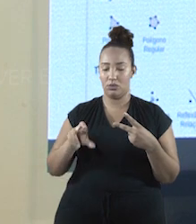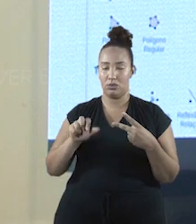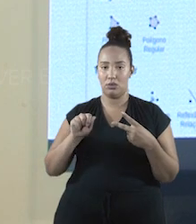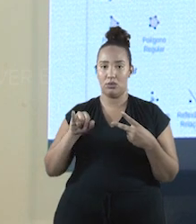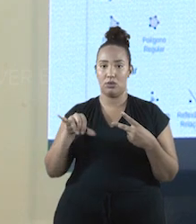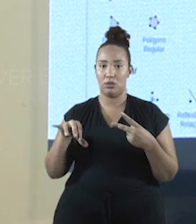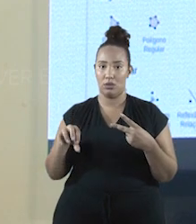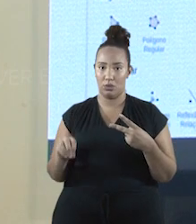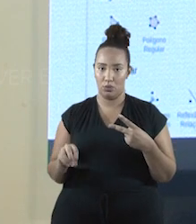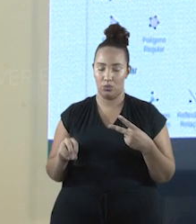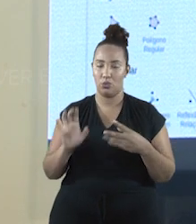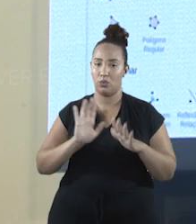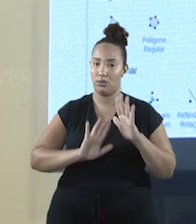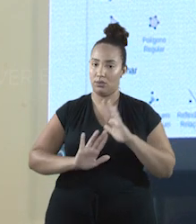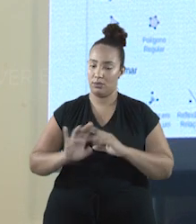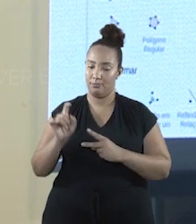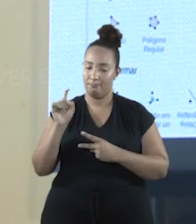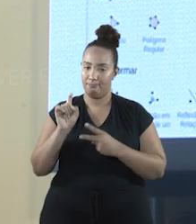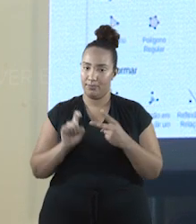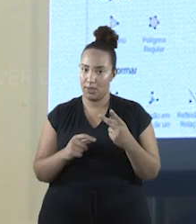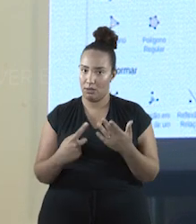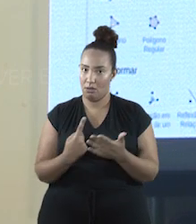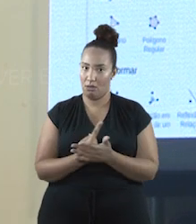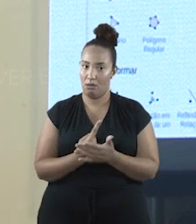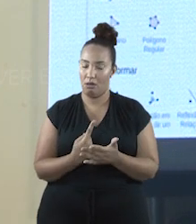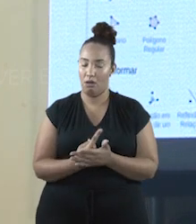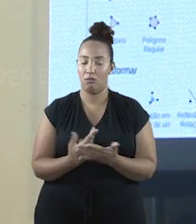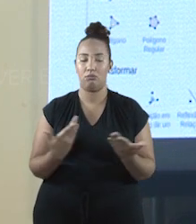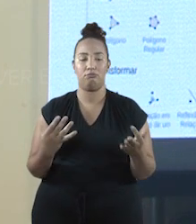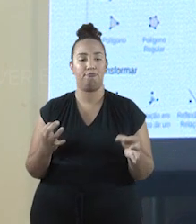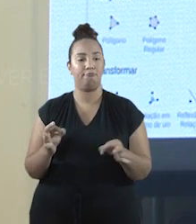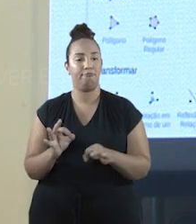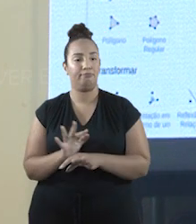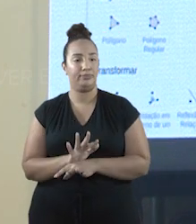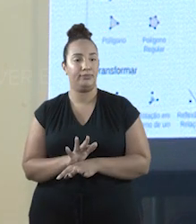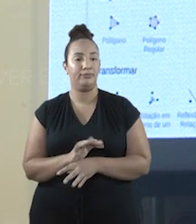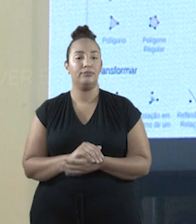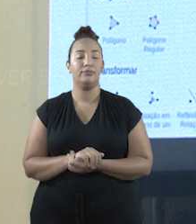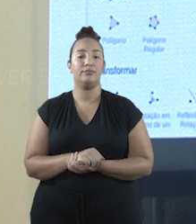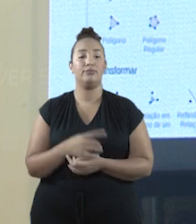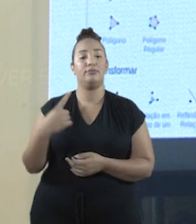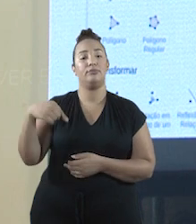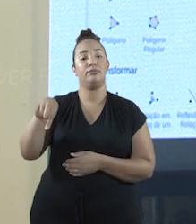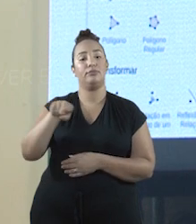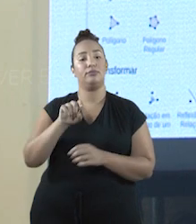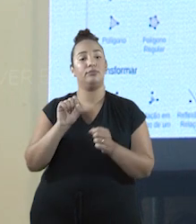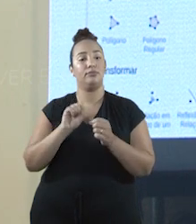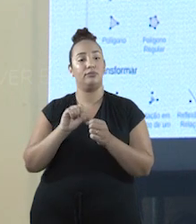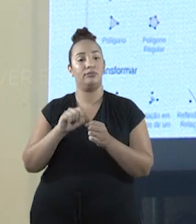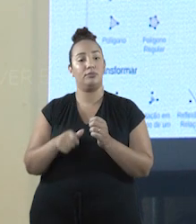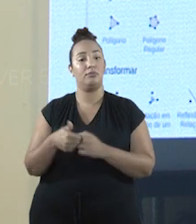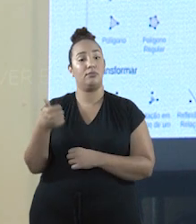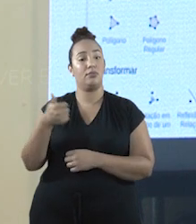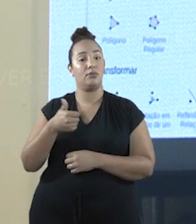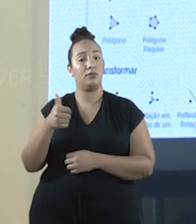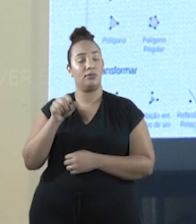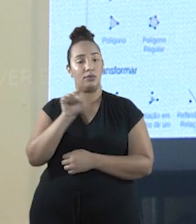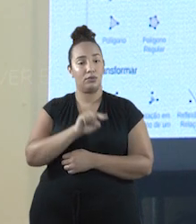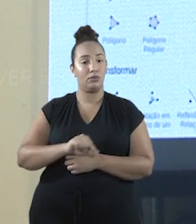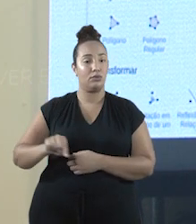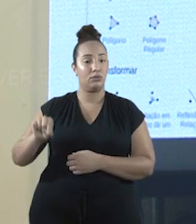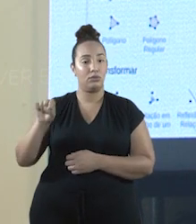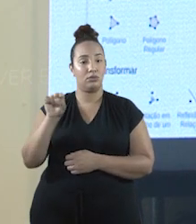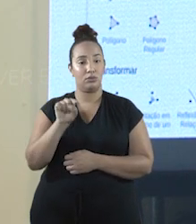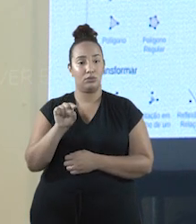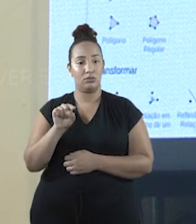Então, vamos lá. Agora, estamos prontos. Vamos fazer o primeiro círculo, clicando em